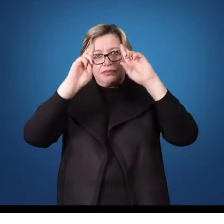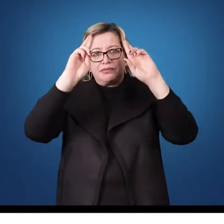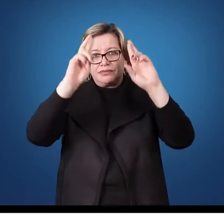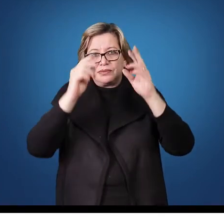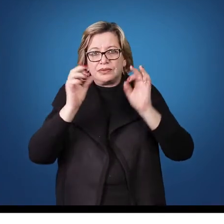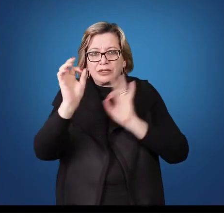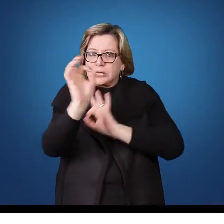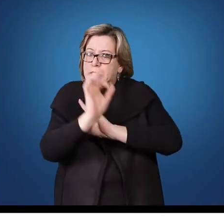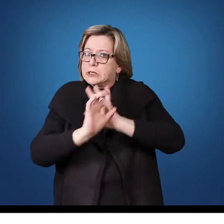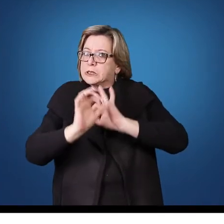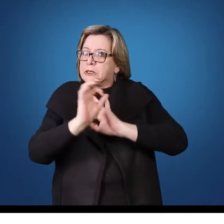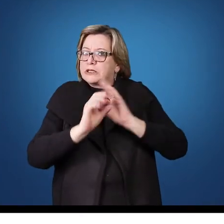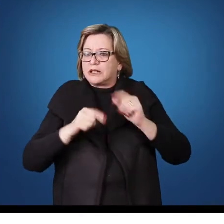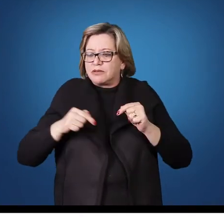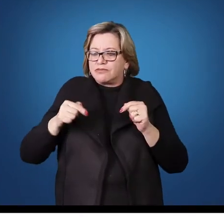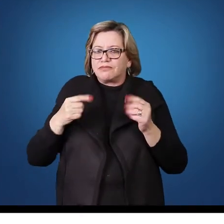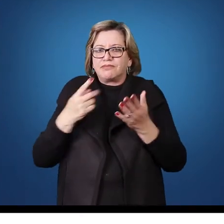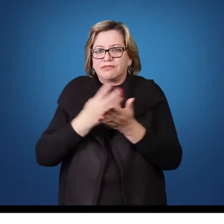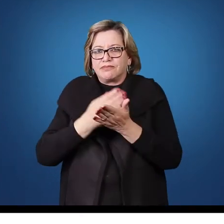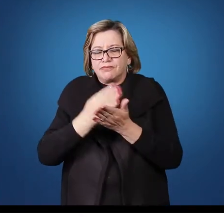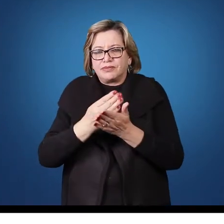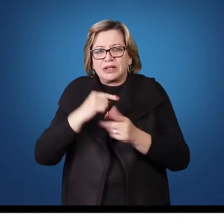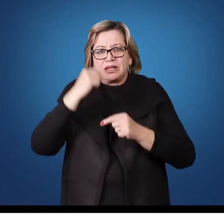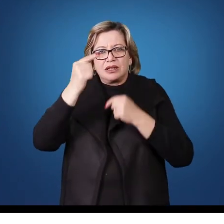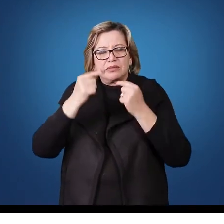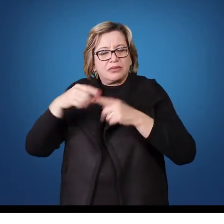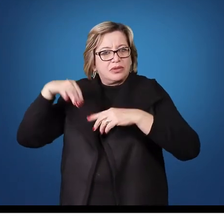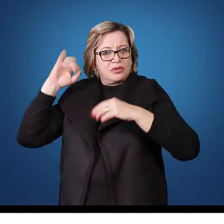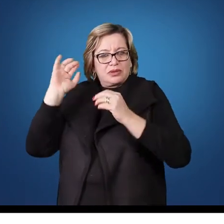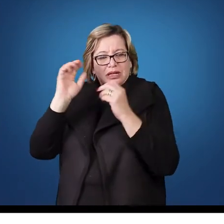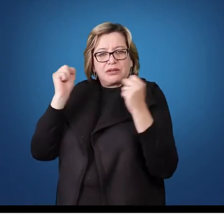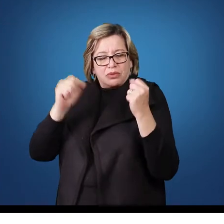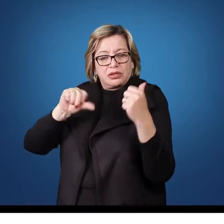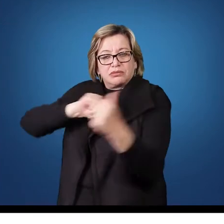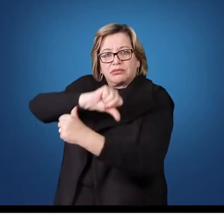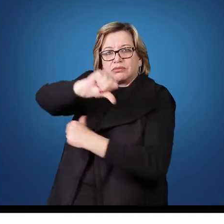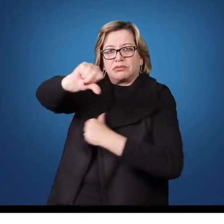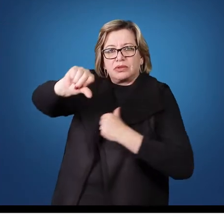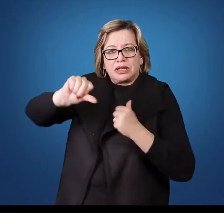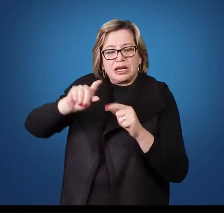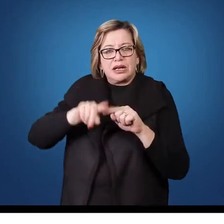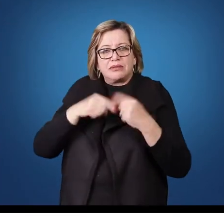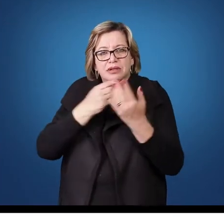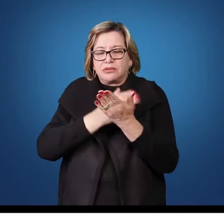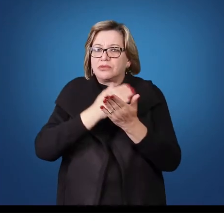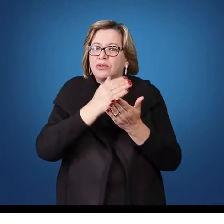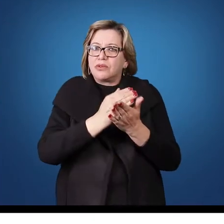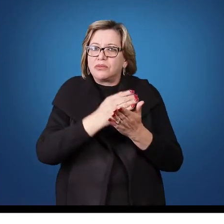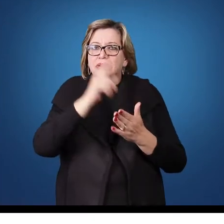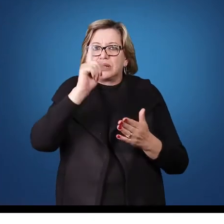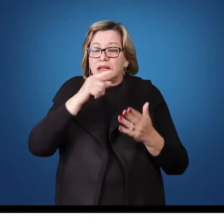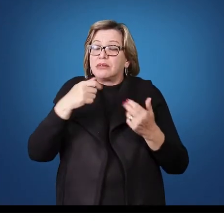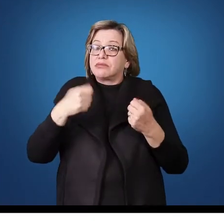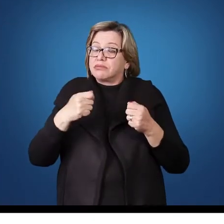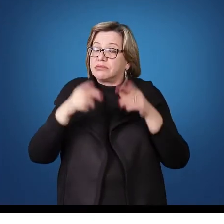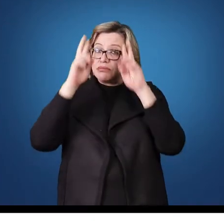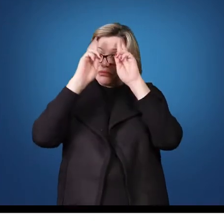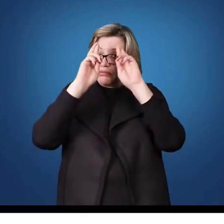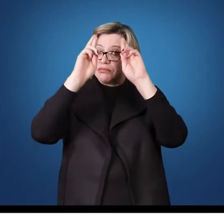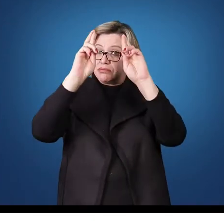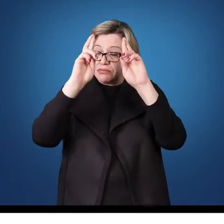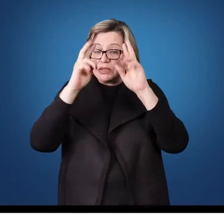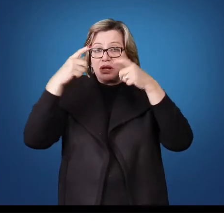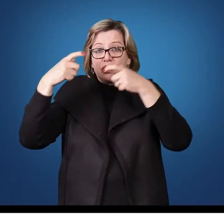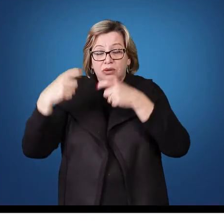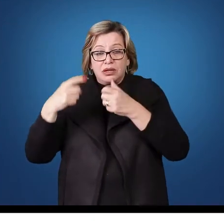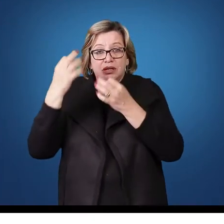os jogadores na sua posição de rodízio inicial. Após o saque é possível que façam essa troca, mas inicialmente é importante que respeite a sua posição de rodízio.